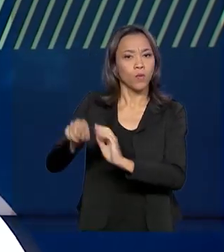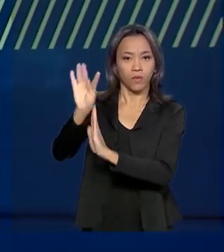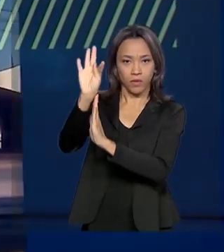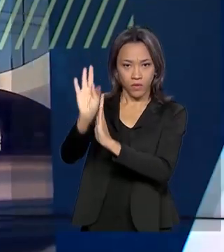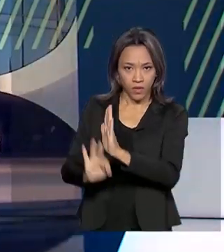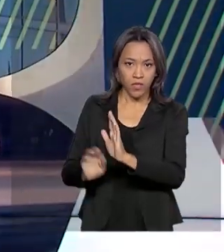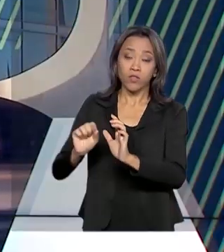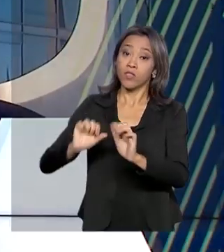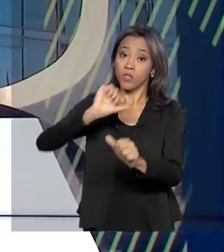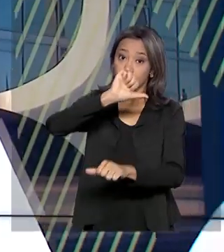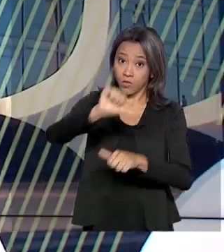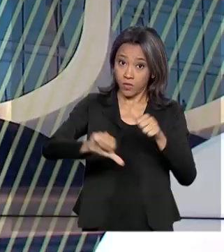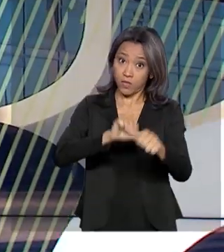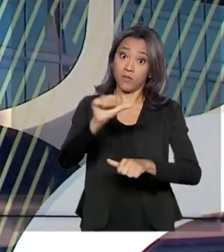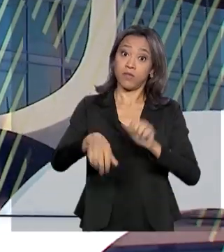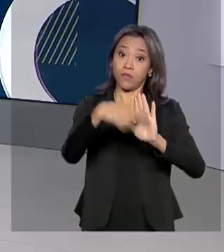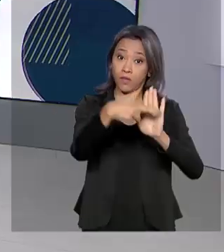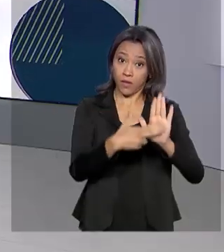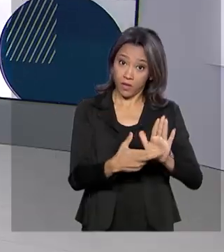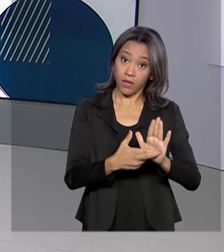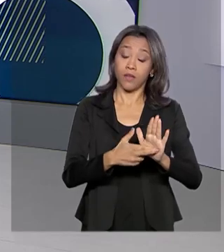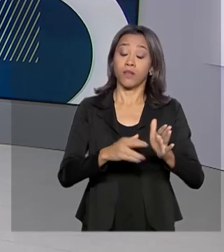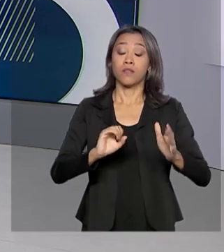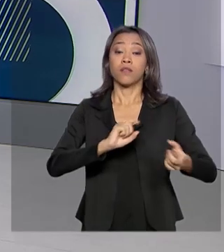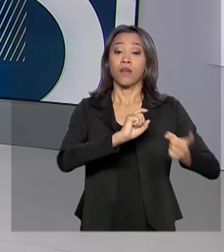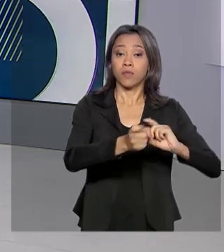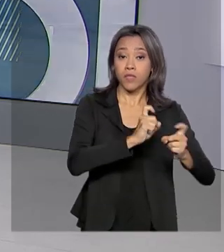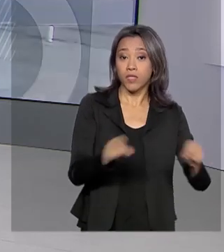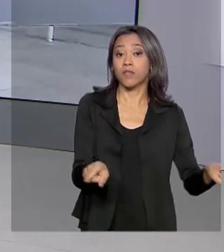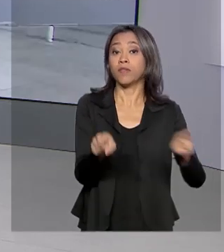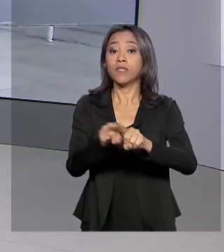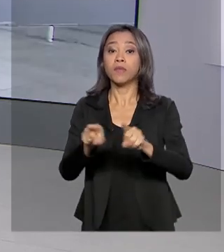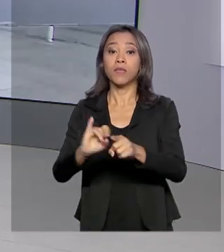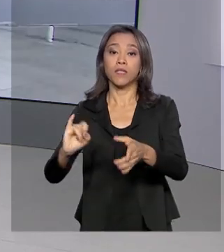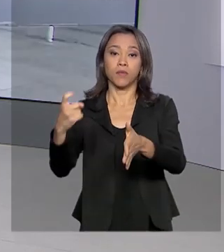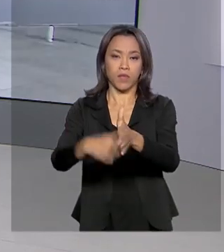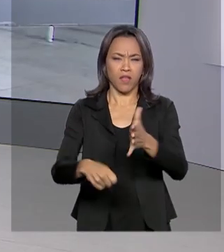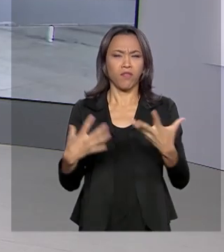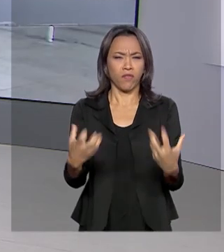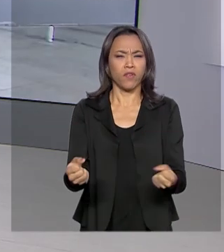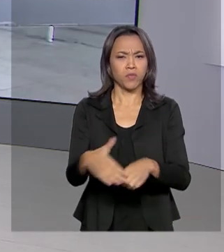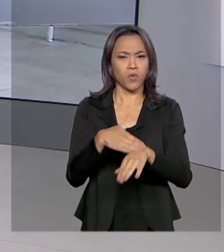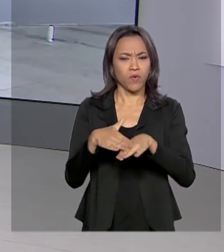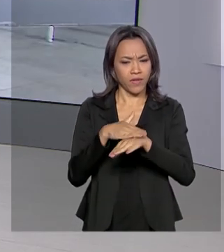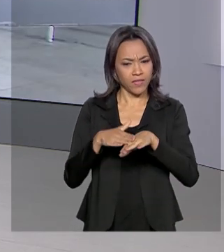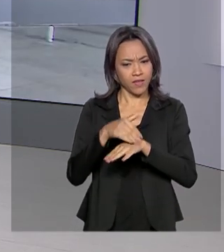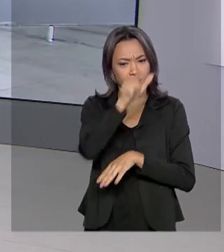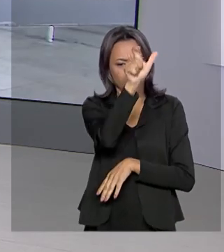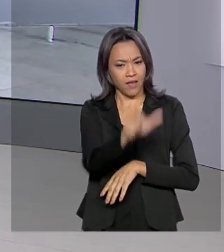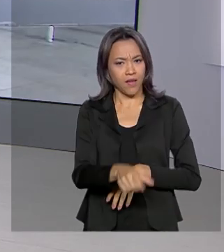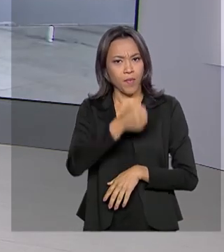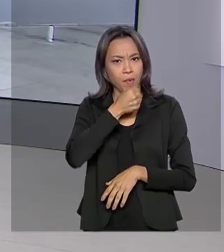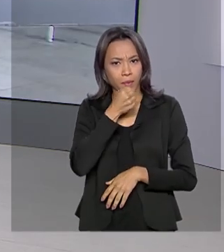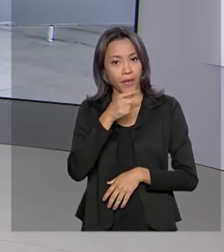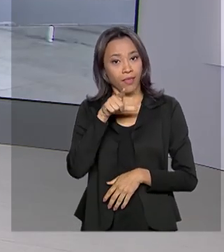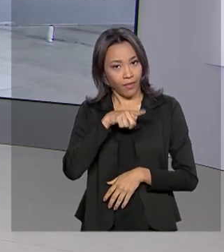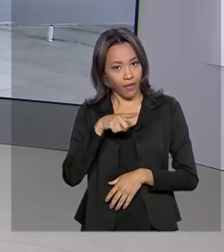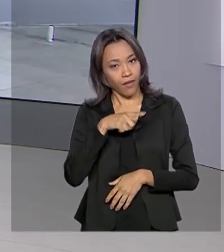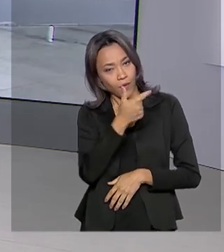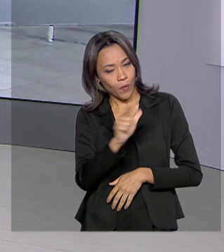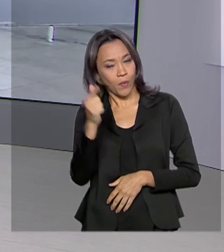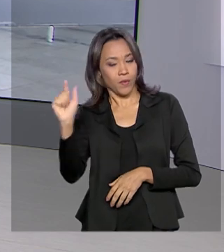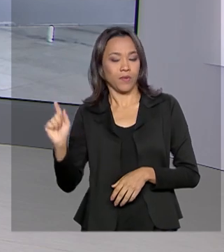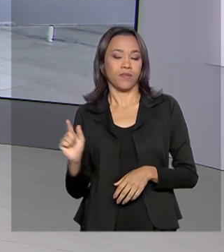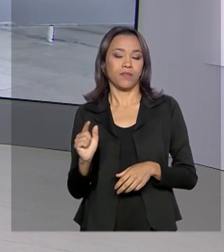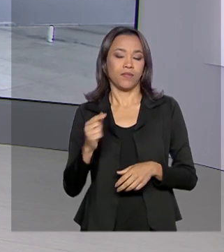administrativa e tributária. Nós vamos então conversar com a repórter Márcia Fernandes, que tem essas e outras informações para a gente.